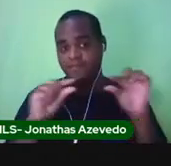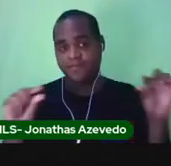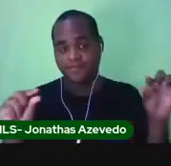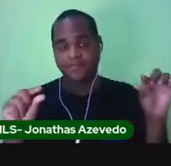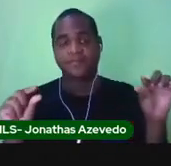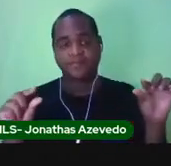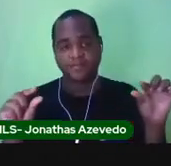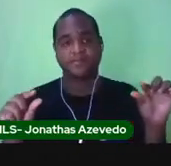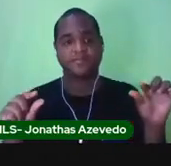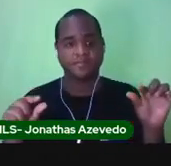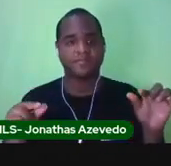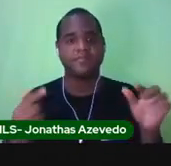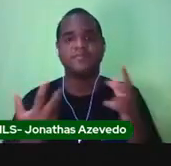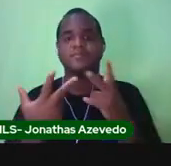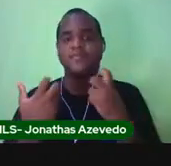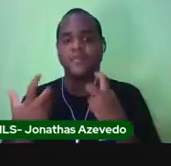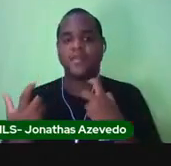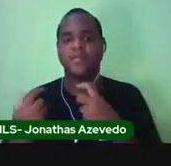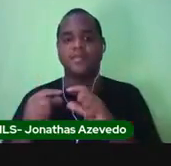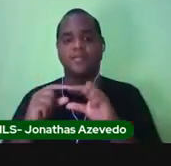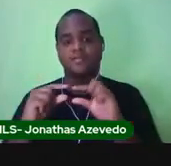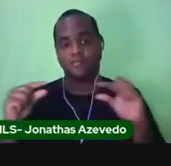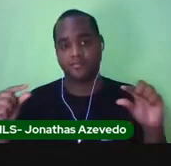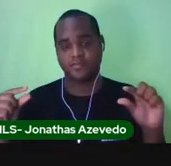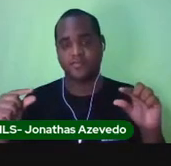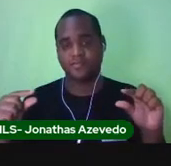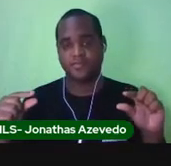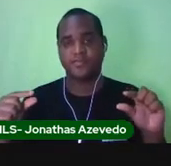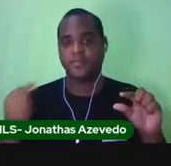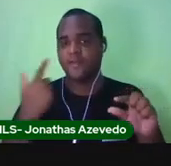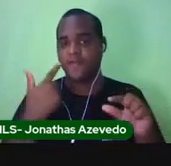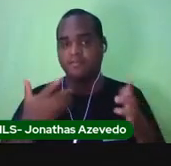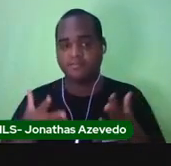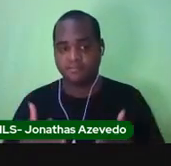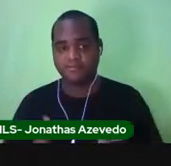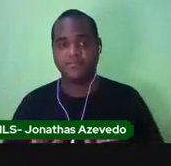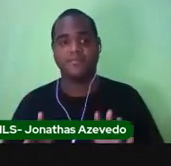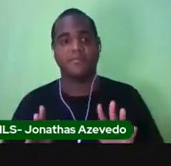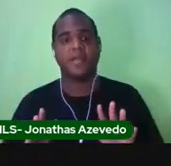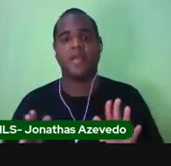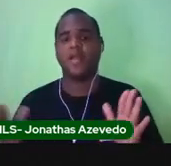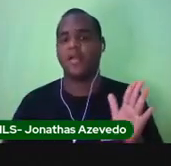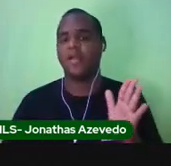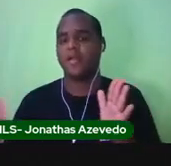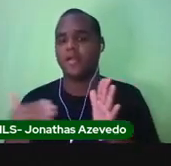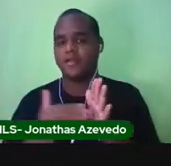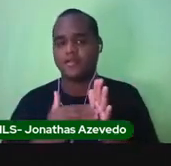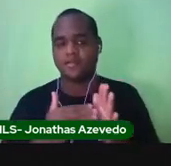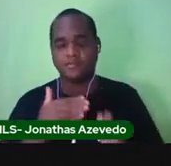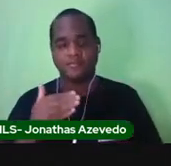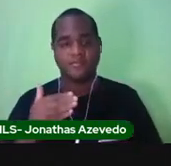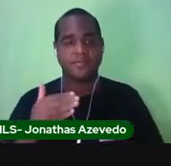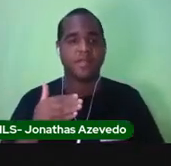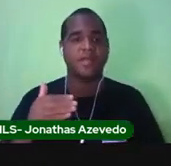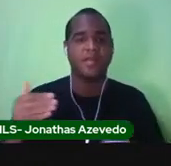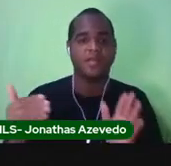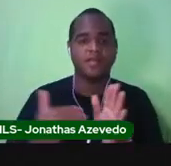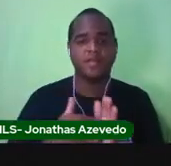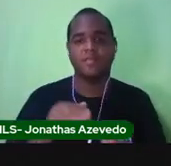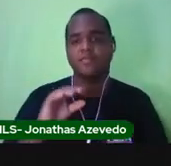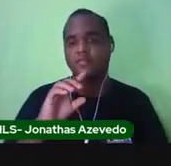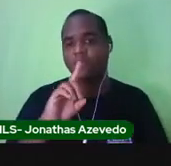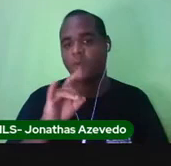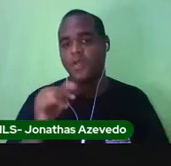Olha essa linha do tempo. Registrou do nascimento até o dia onde